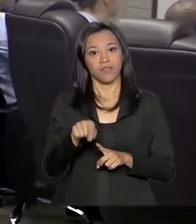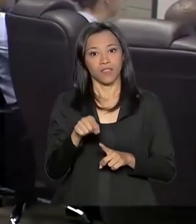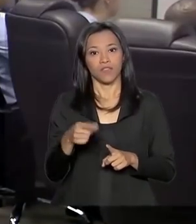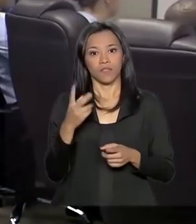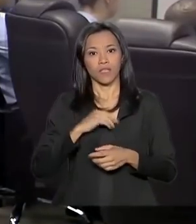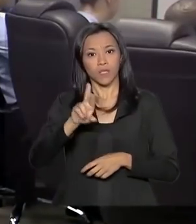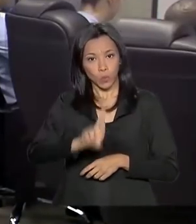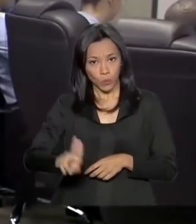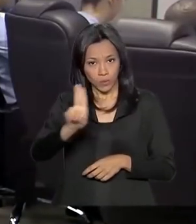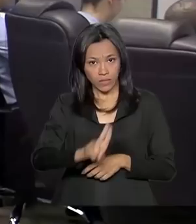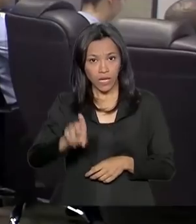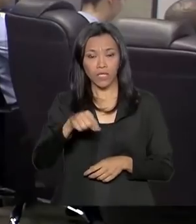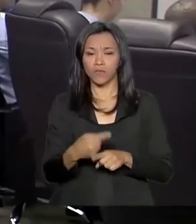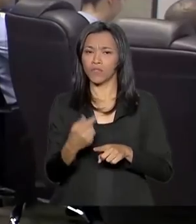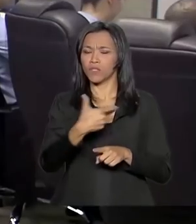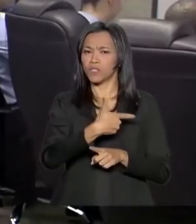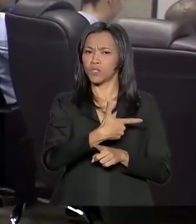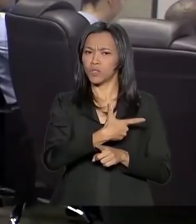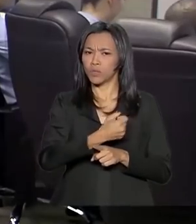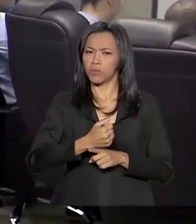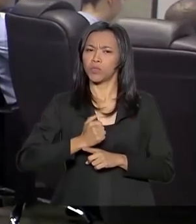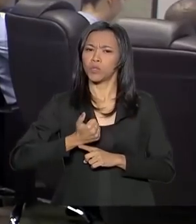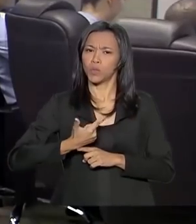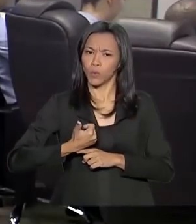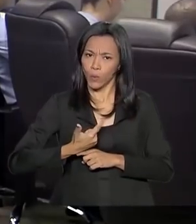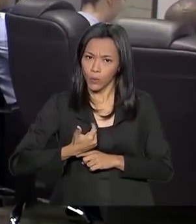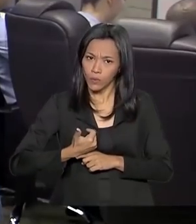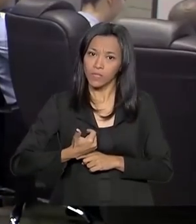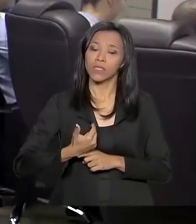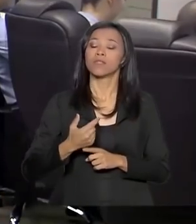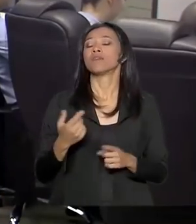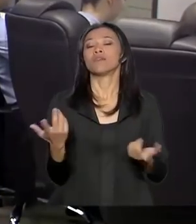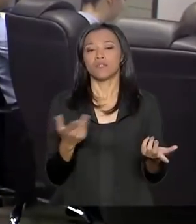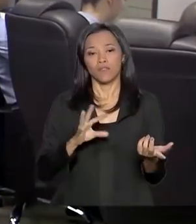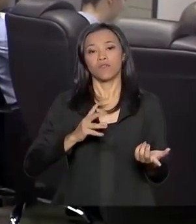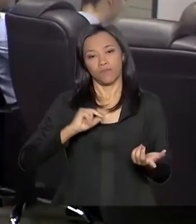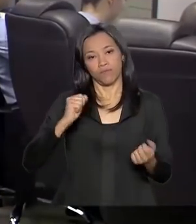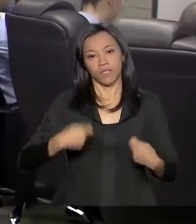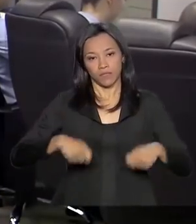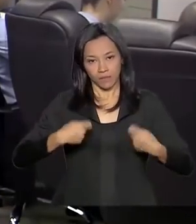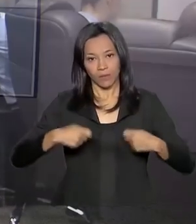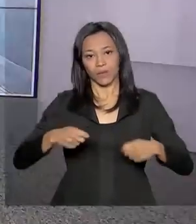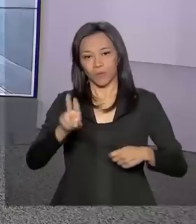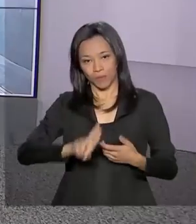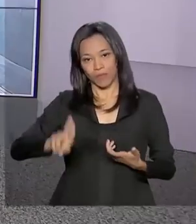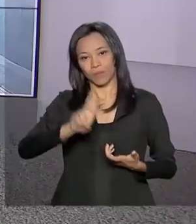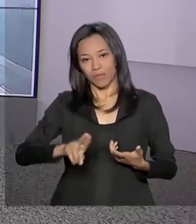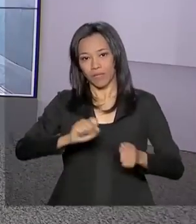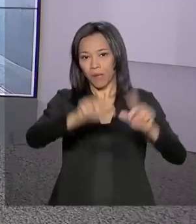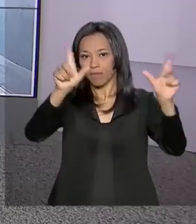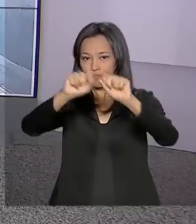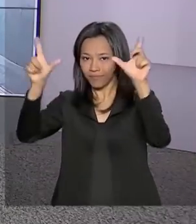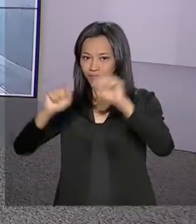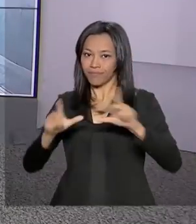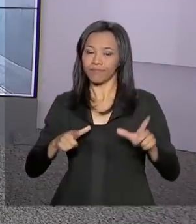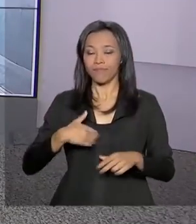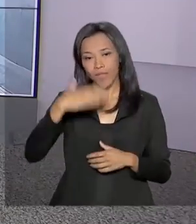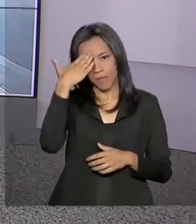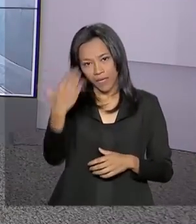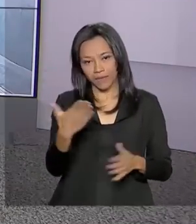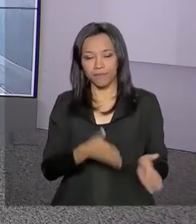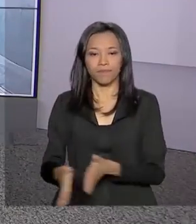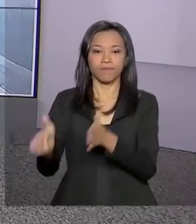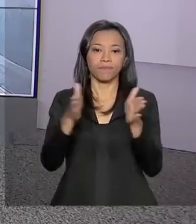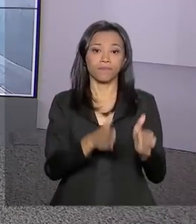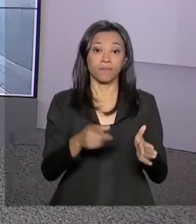em 2012 para Rio 2020 e foi acionada nos grandes eventos. Carla. Obrigada pelas suas informações. E olha, o